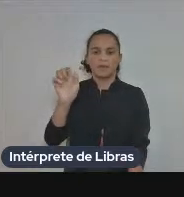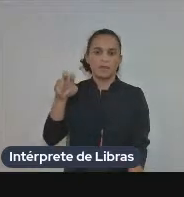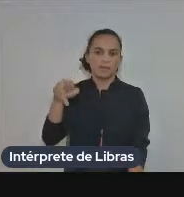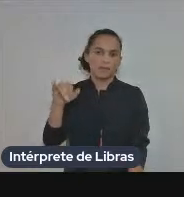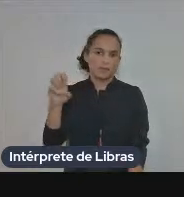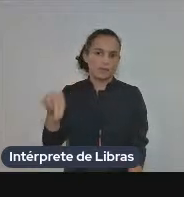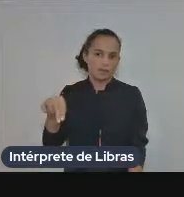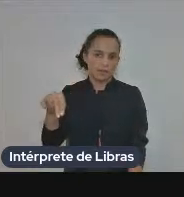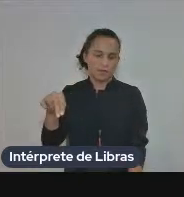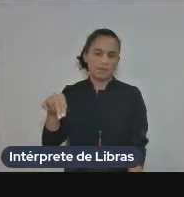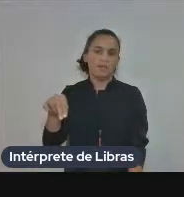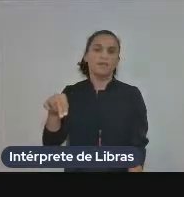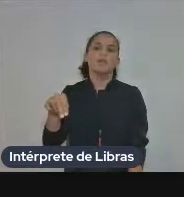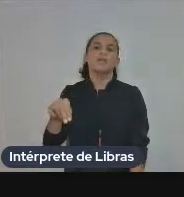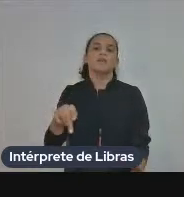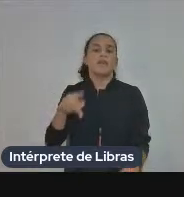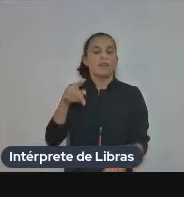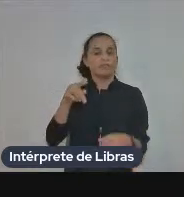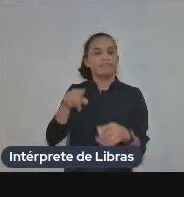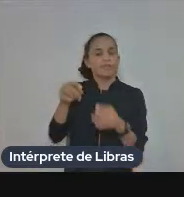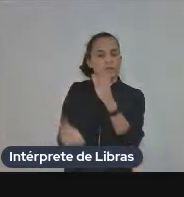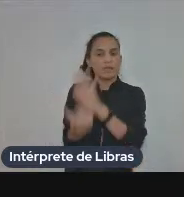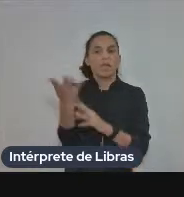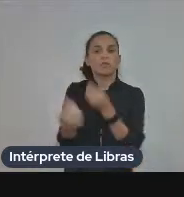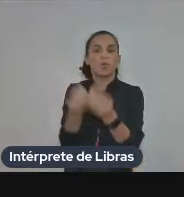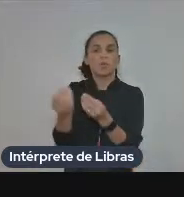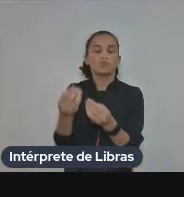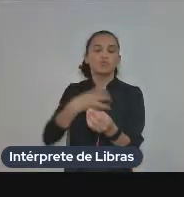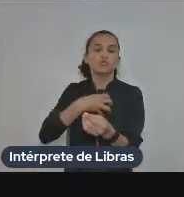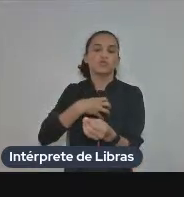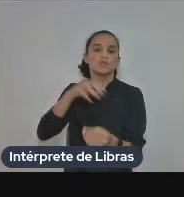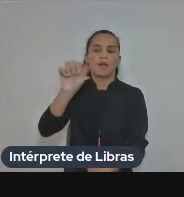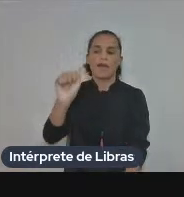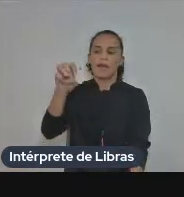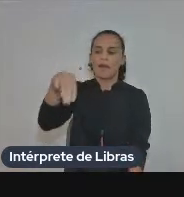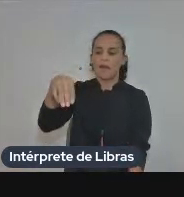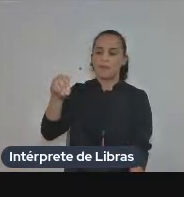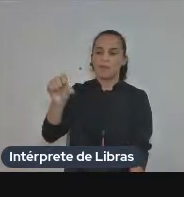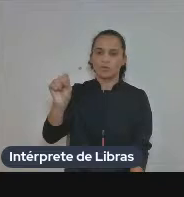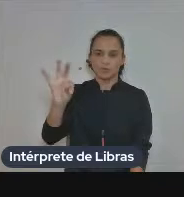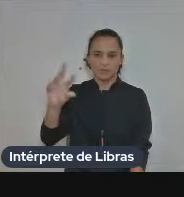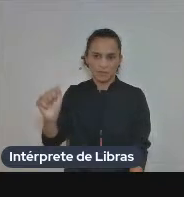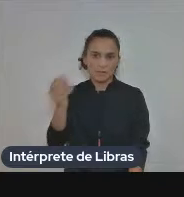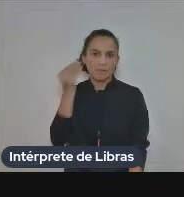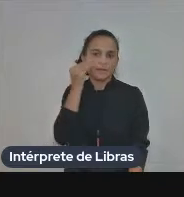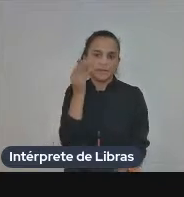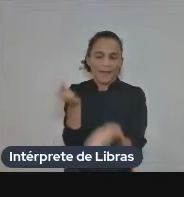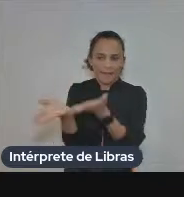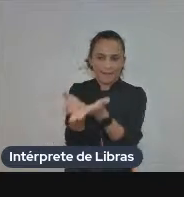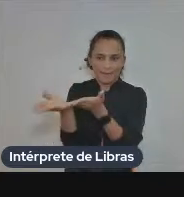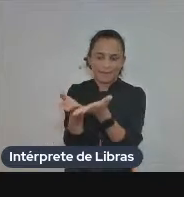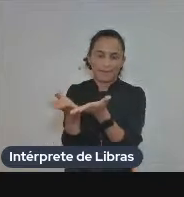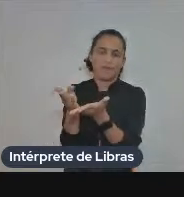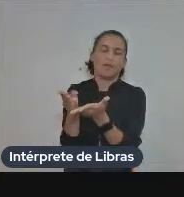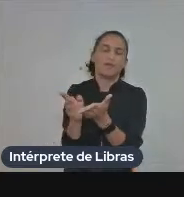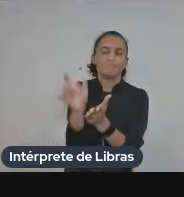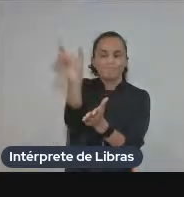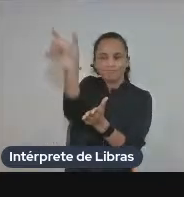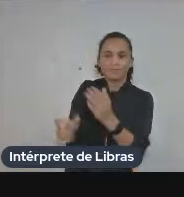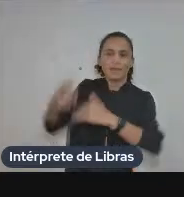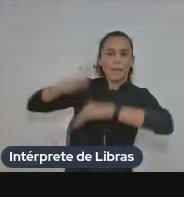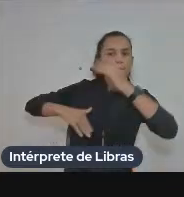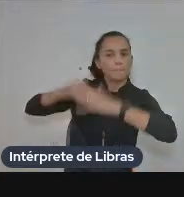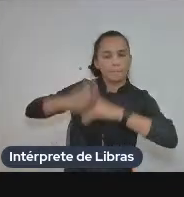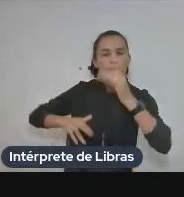para atender as necessidades práticas de tradutores que estão traduzindo justamente